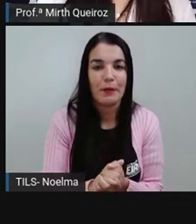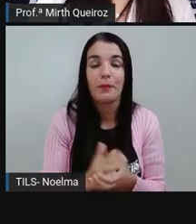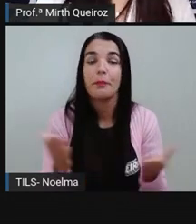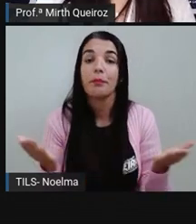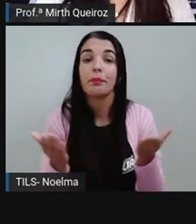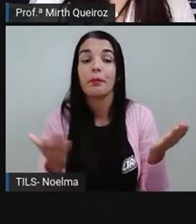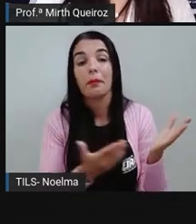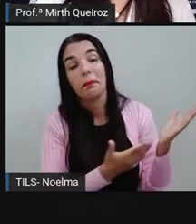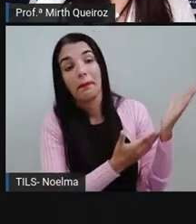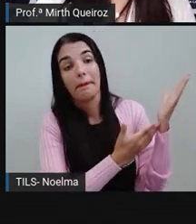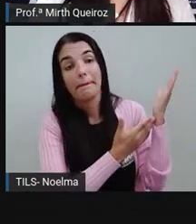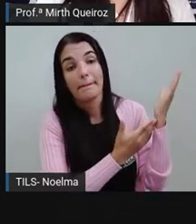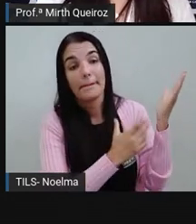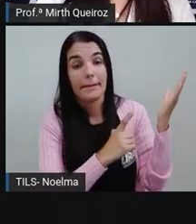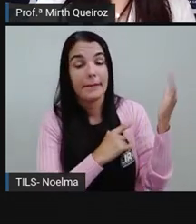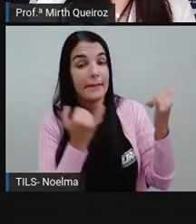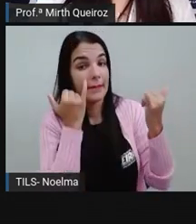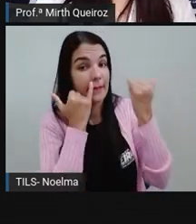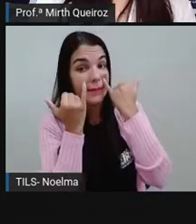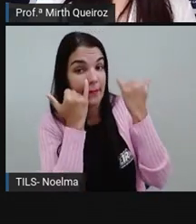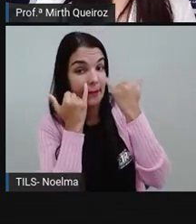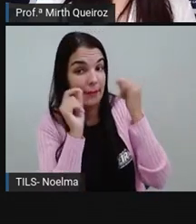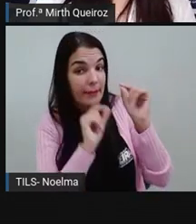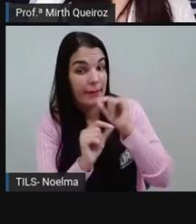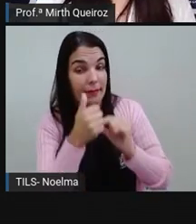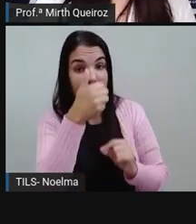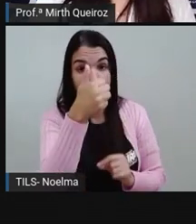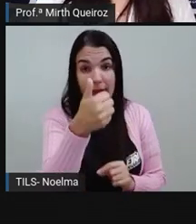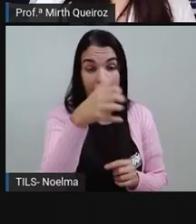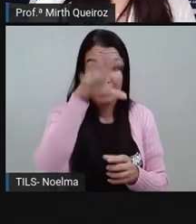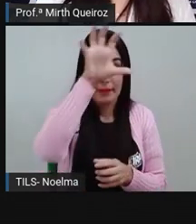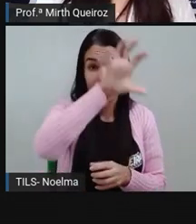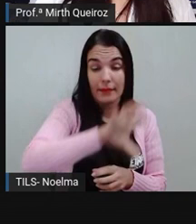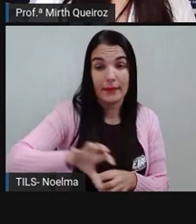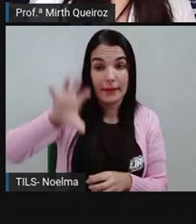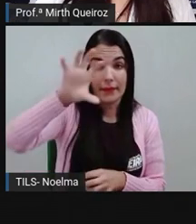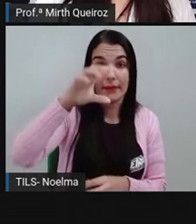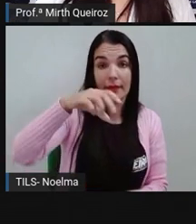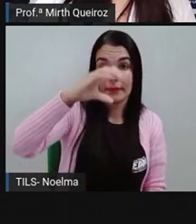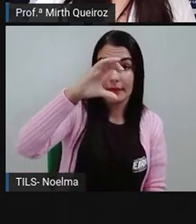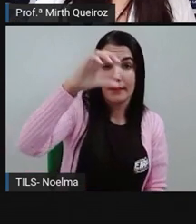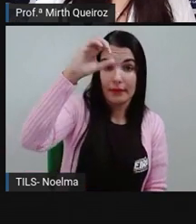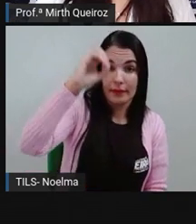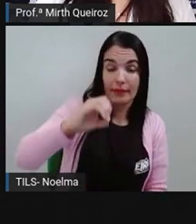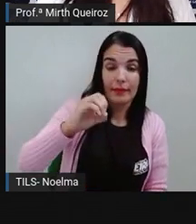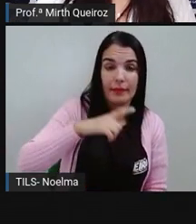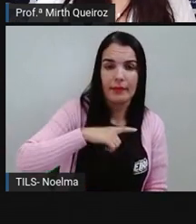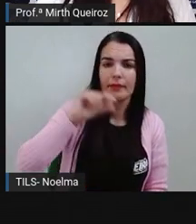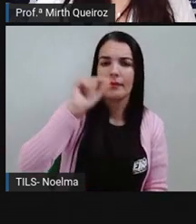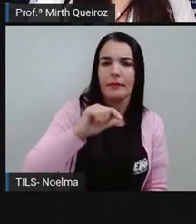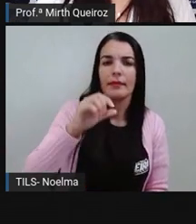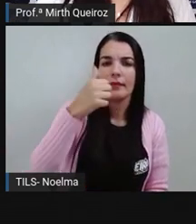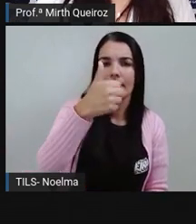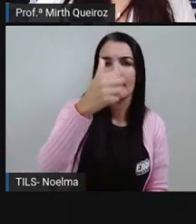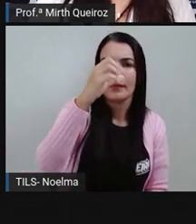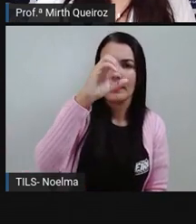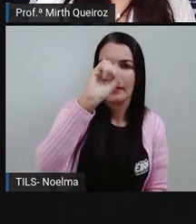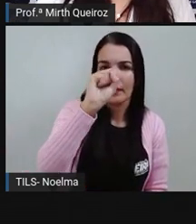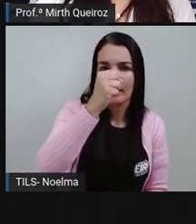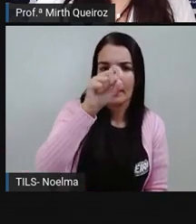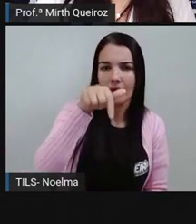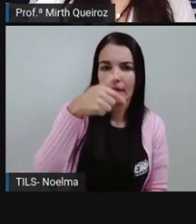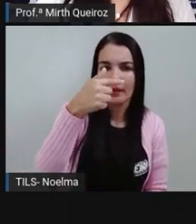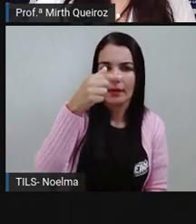E aí aqui a gente tem que a região centro-oeste, nessa região, 18,73